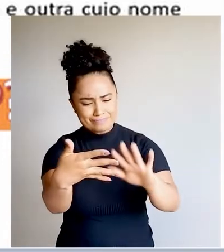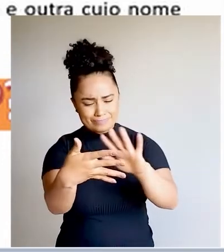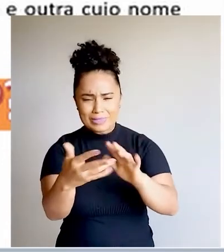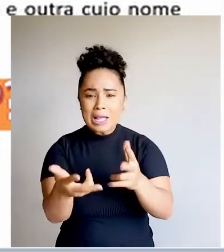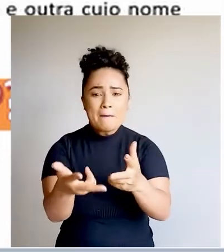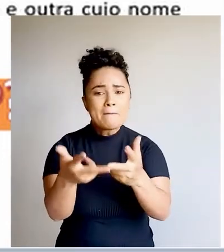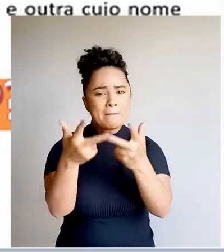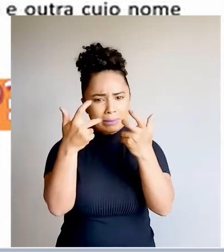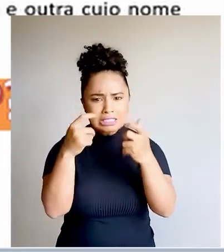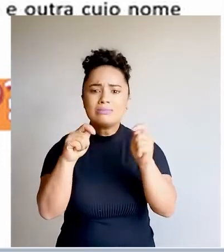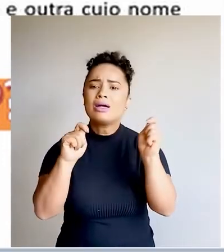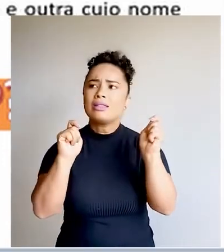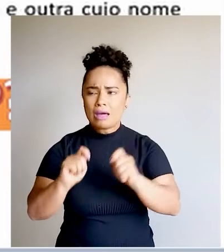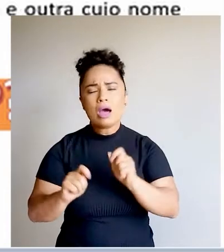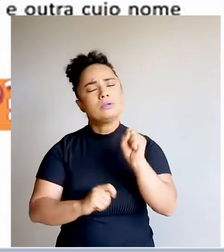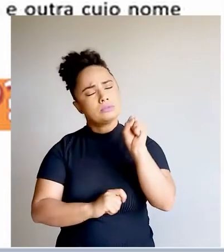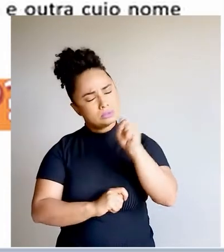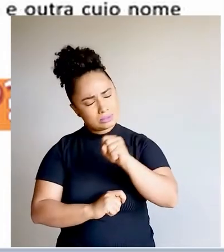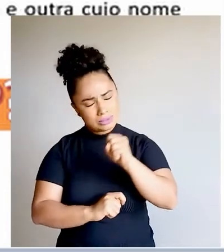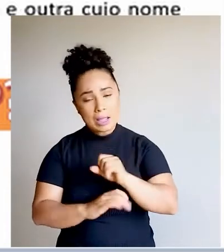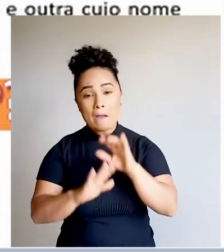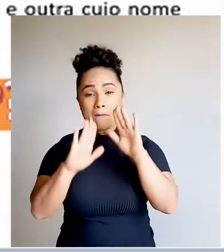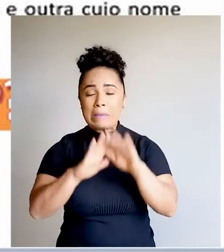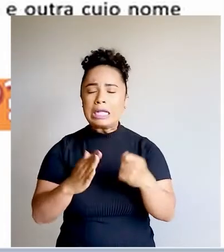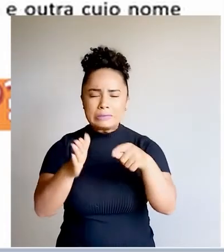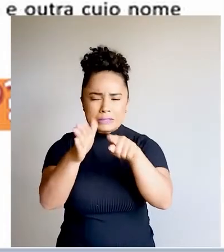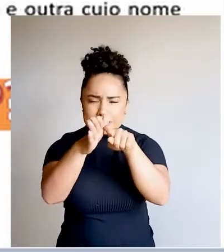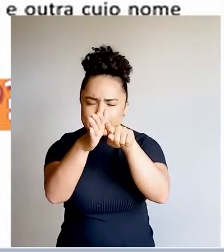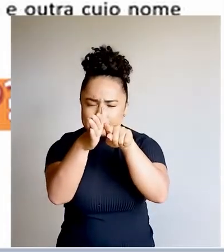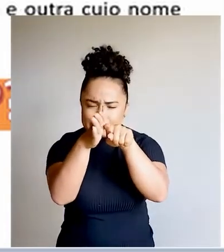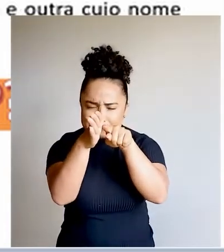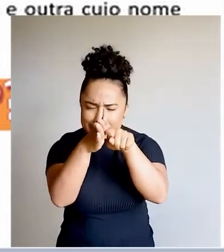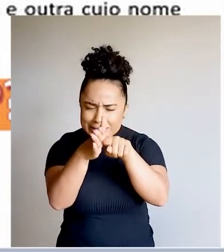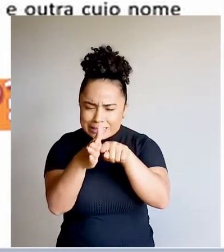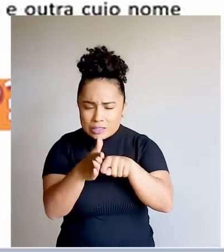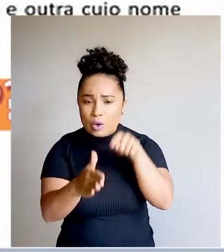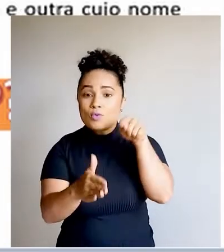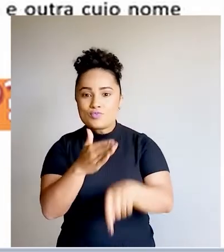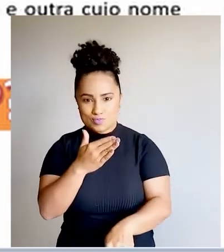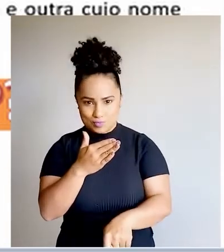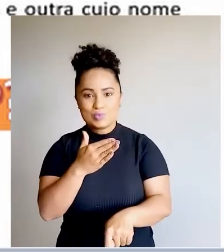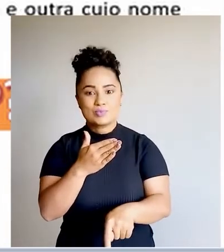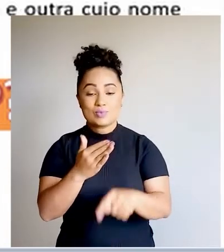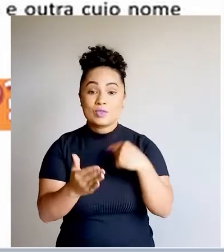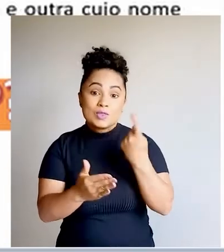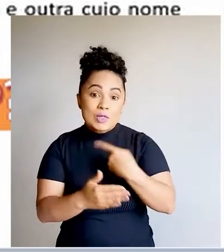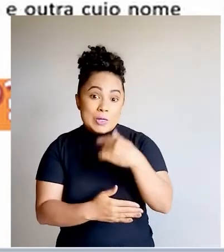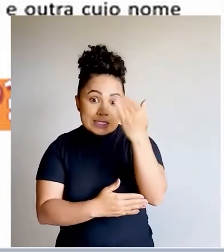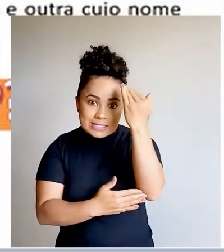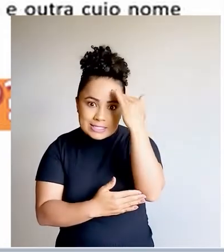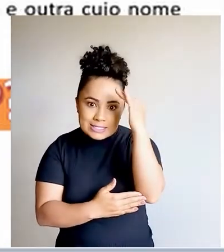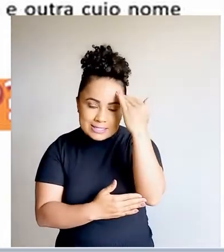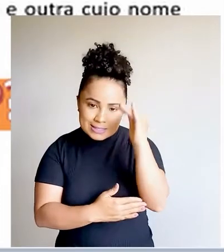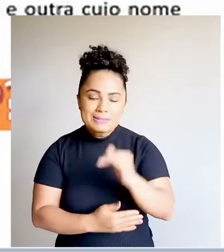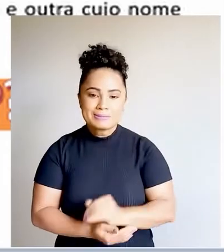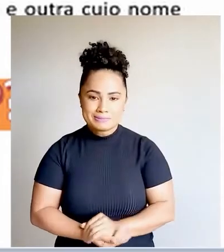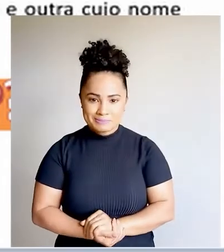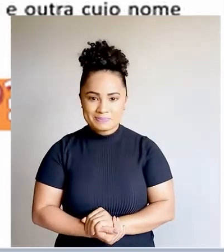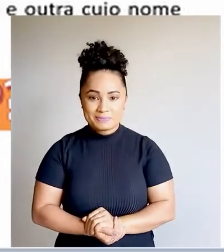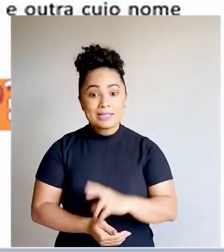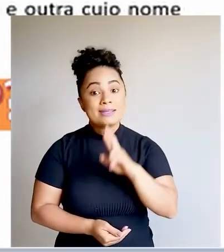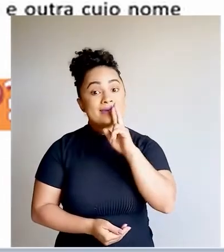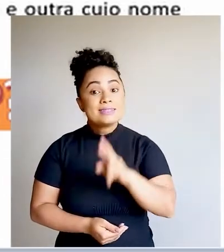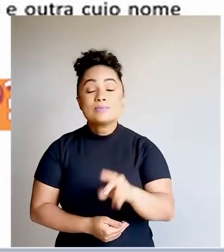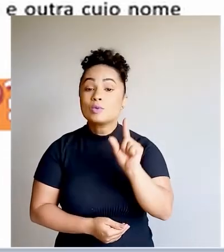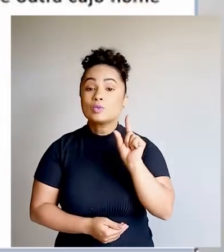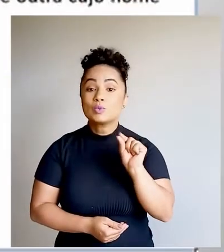perceber? Dá para perceber. Mas a gente tem que dar uma analisada melhor para a gente poder entender. A resposta dessa